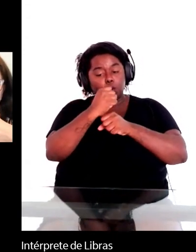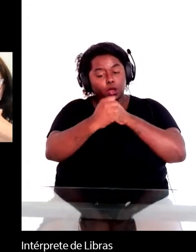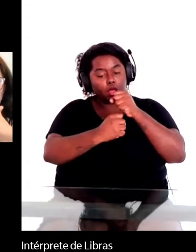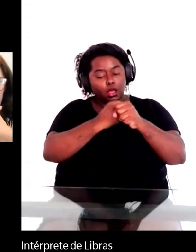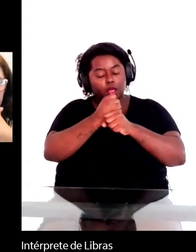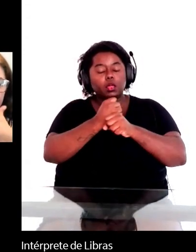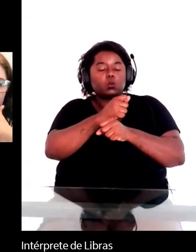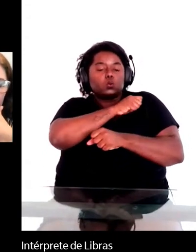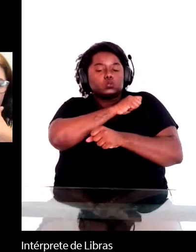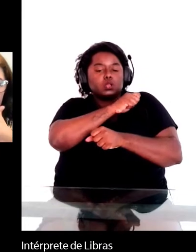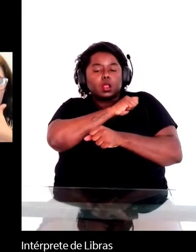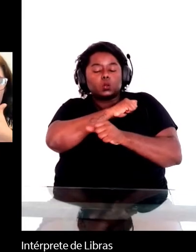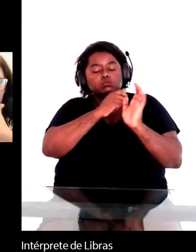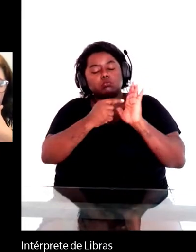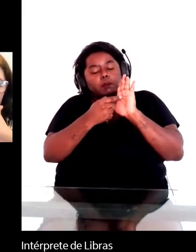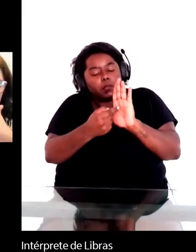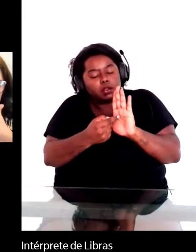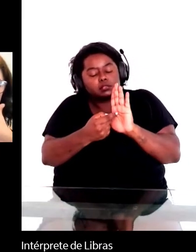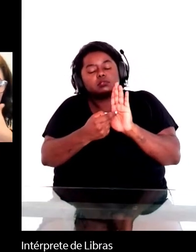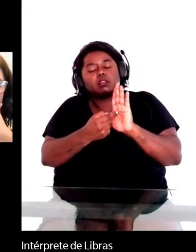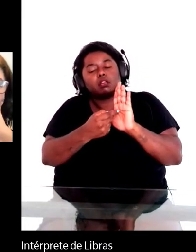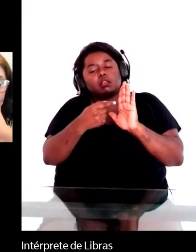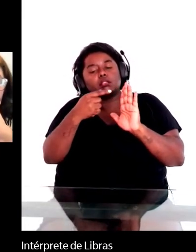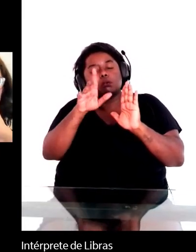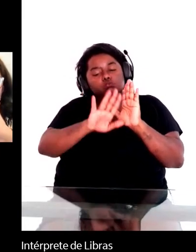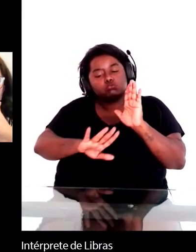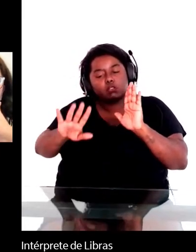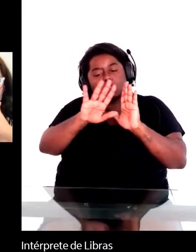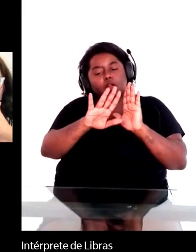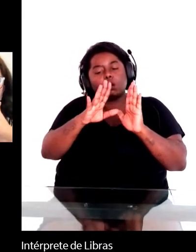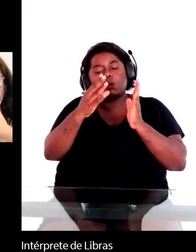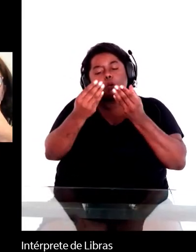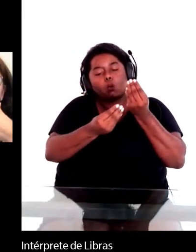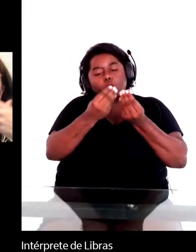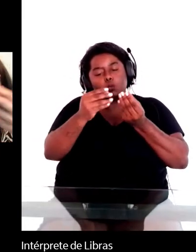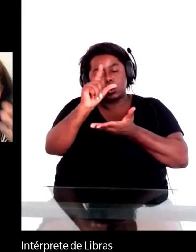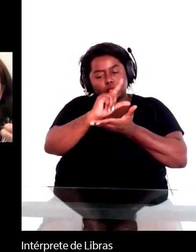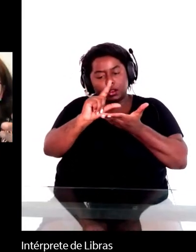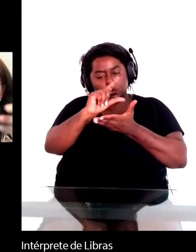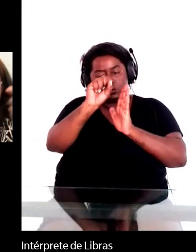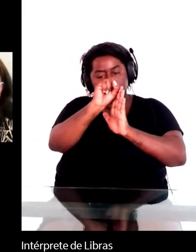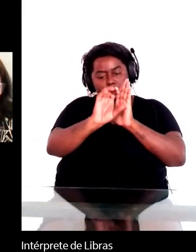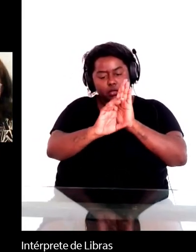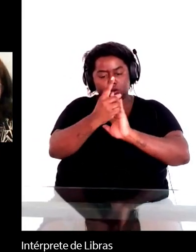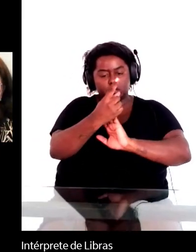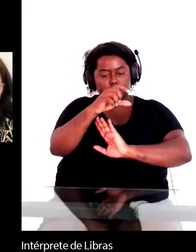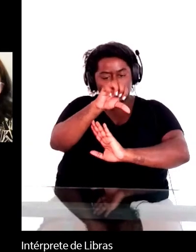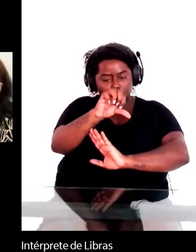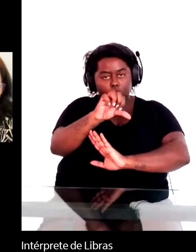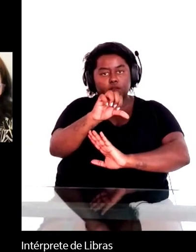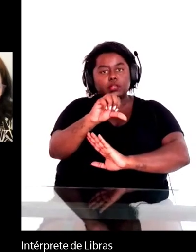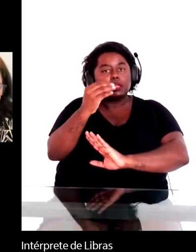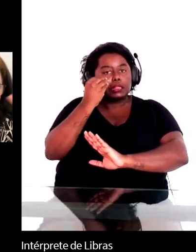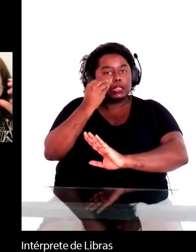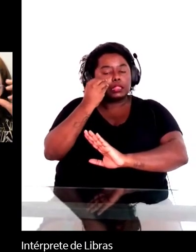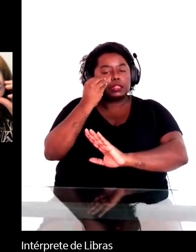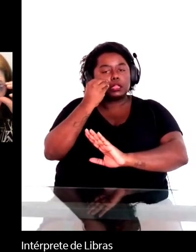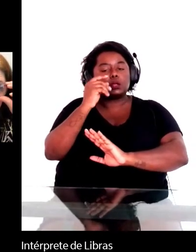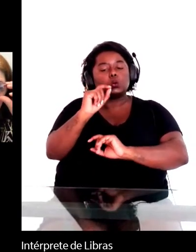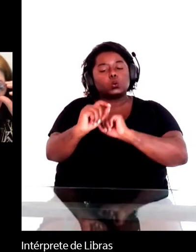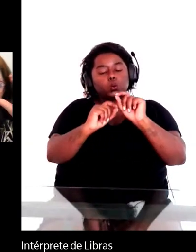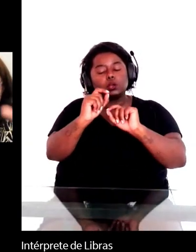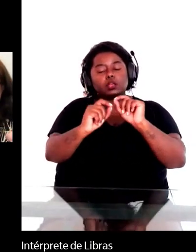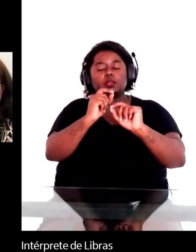panorâmica da literatura do século XIX, tentando cobrir aspectos da história e da sociedade